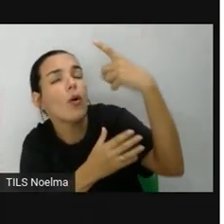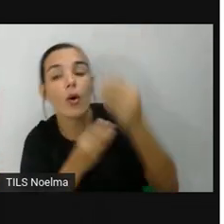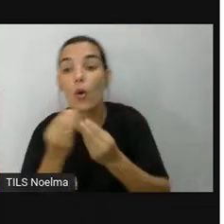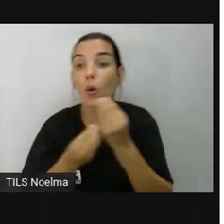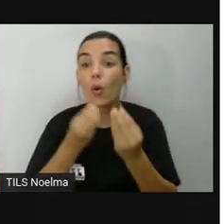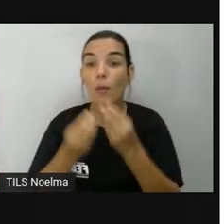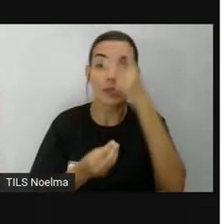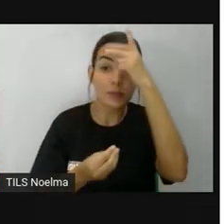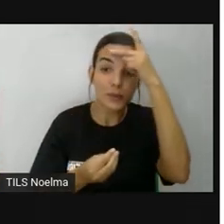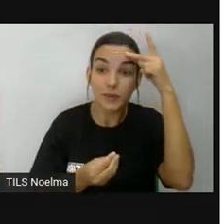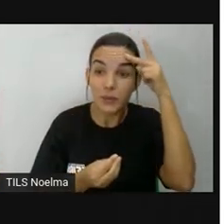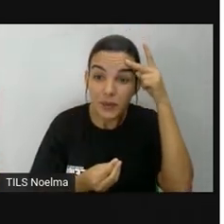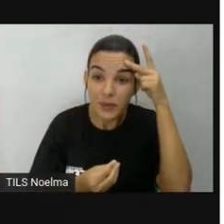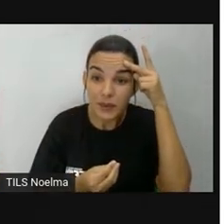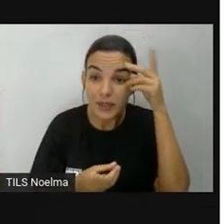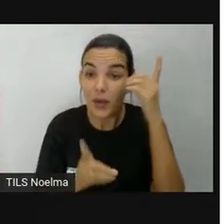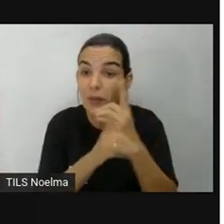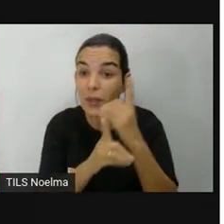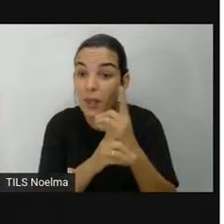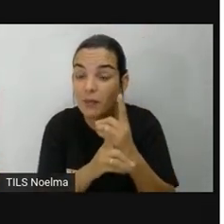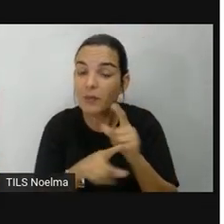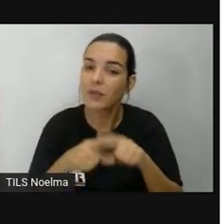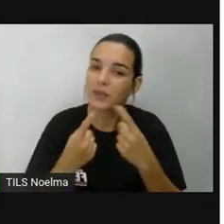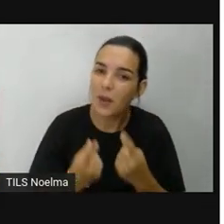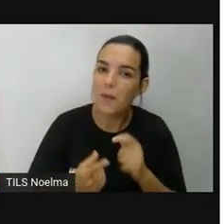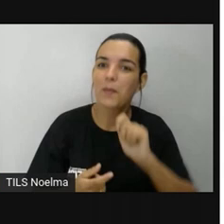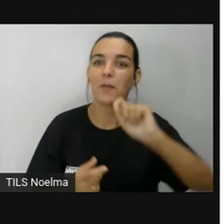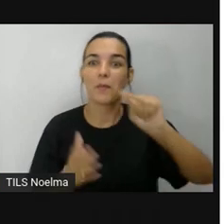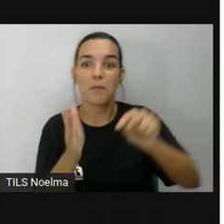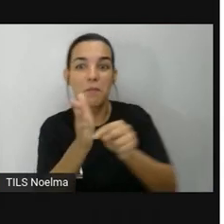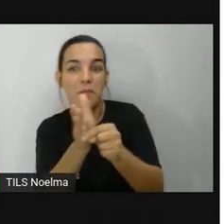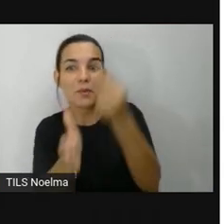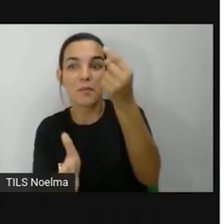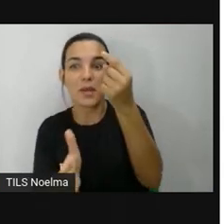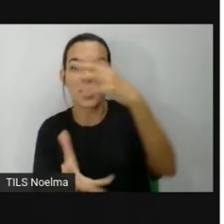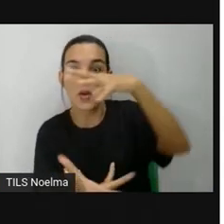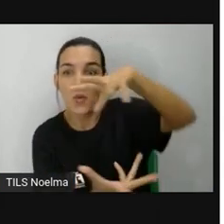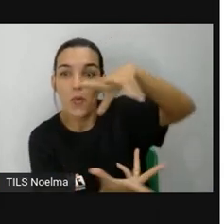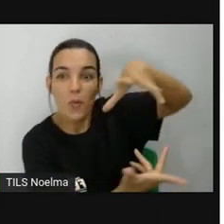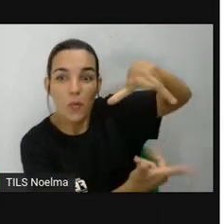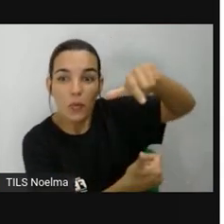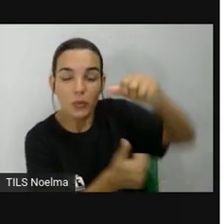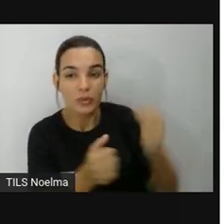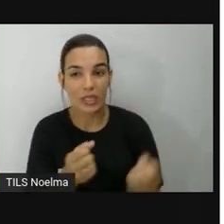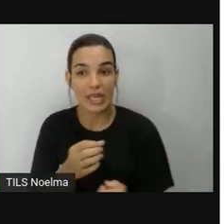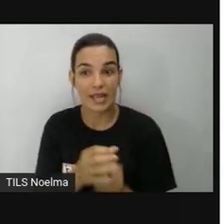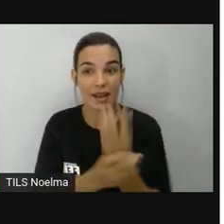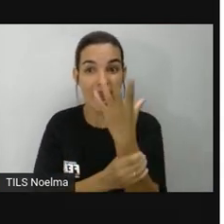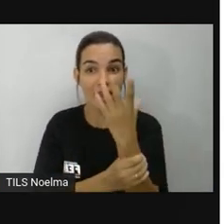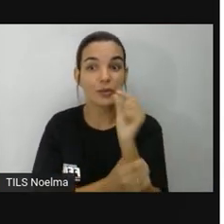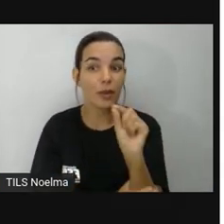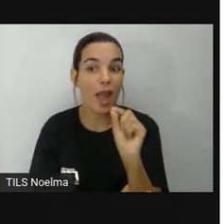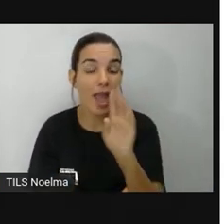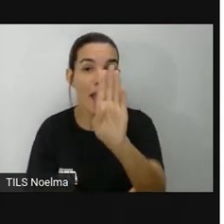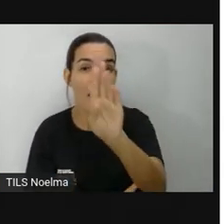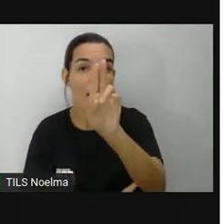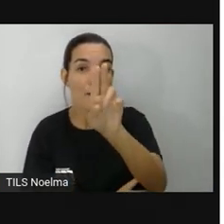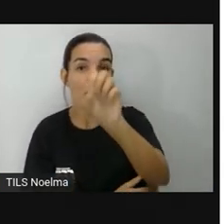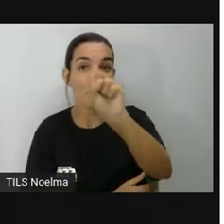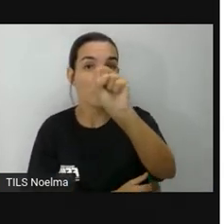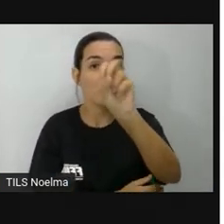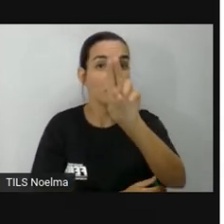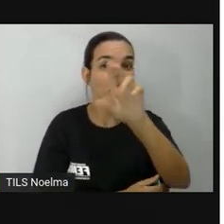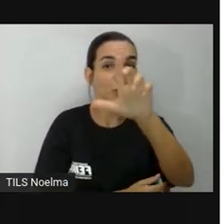O primeiro instrumento de localização criado foi a bússola. A bússola é um instrumento que permite determinar as direções da